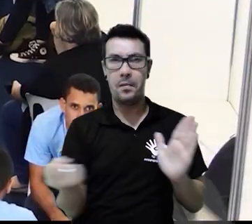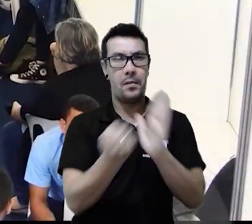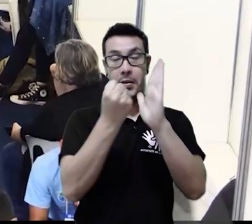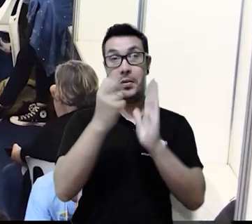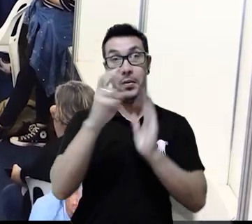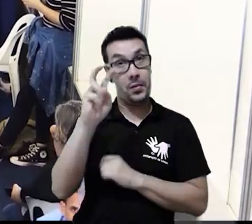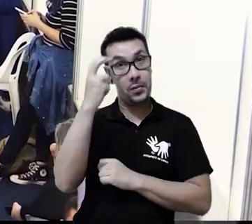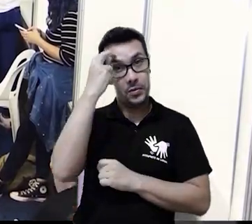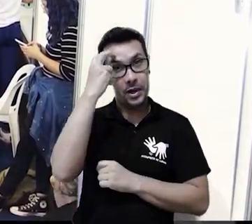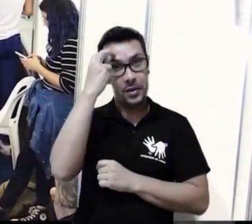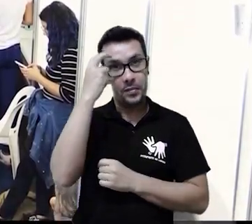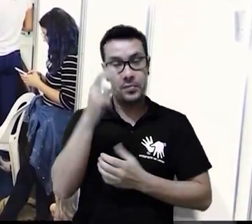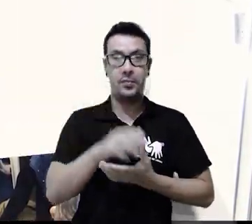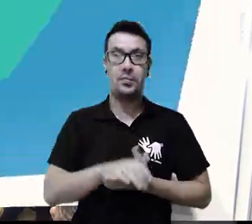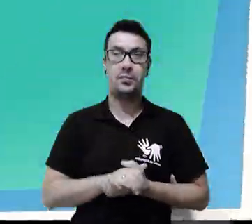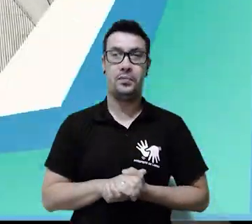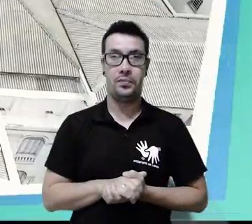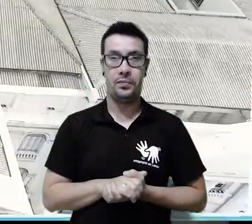e cultural.